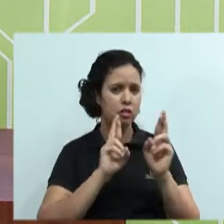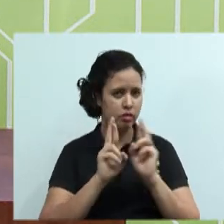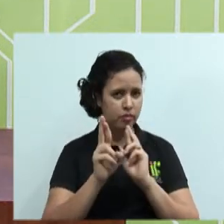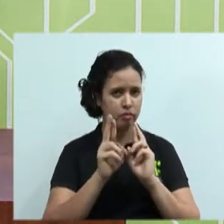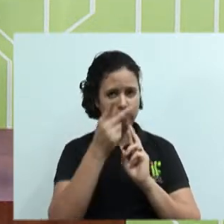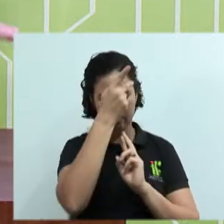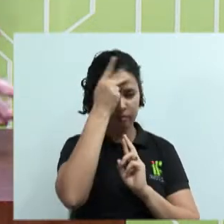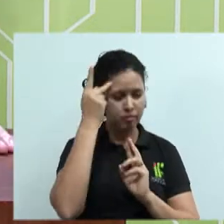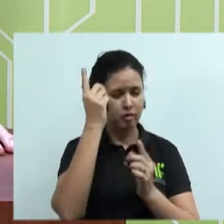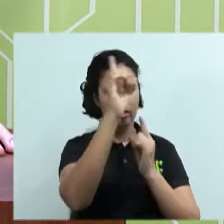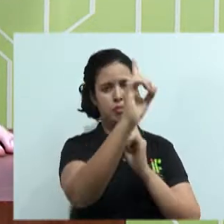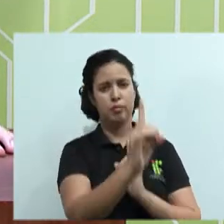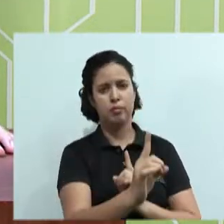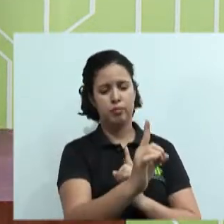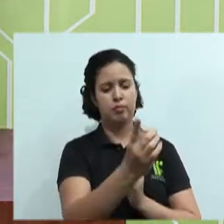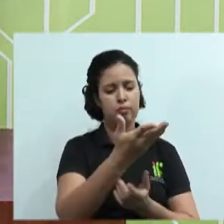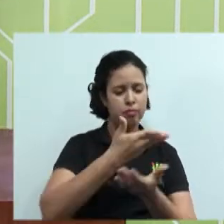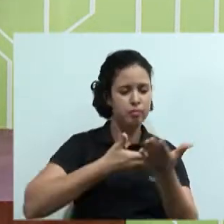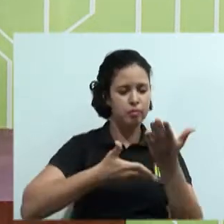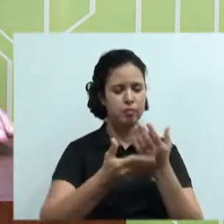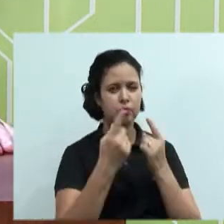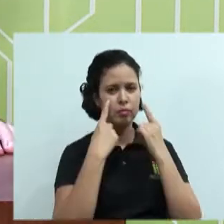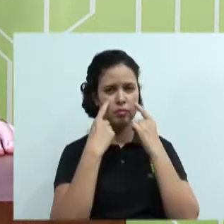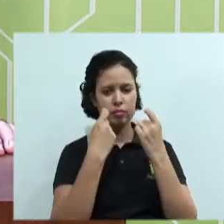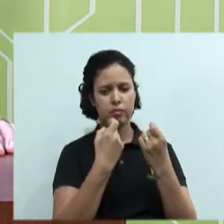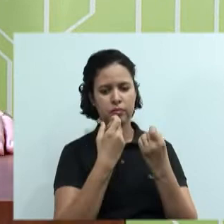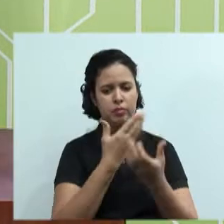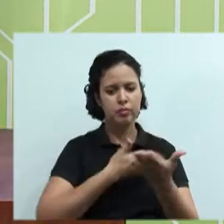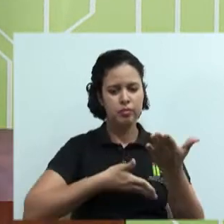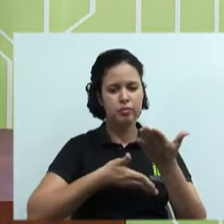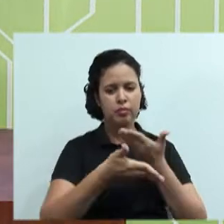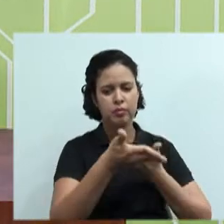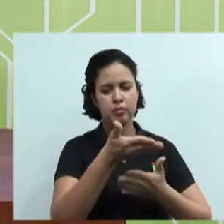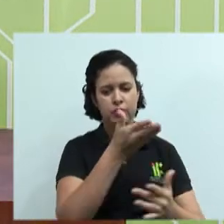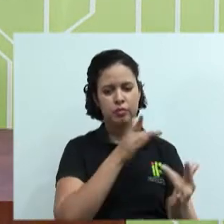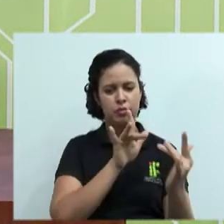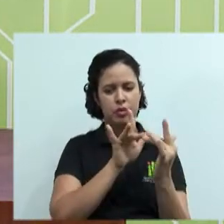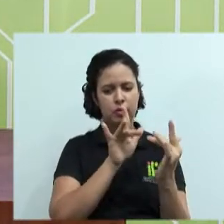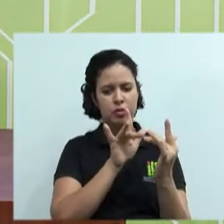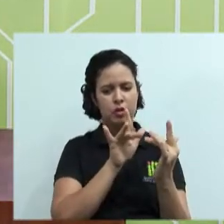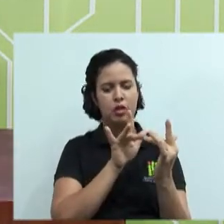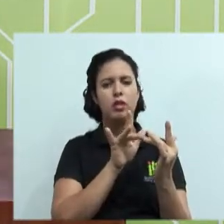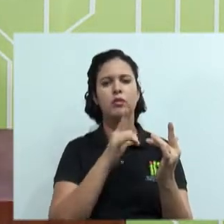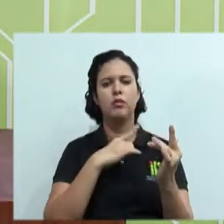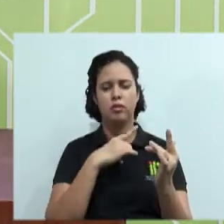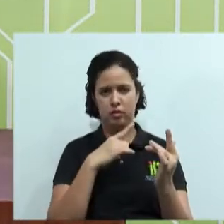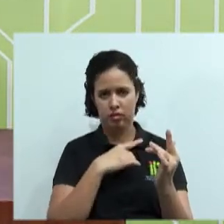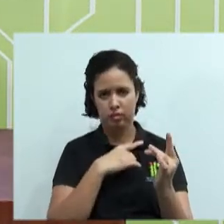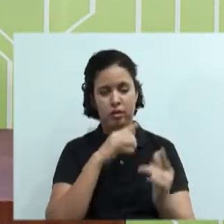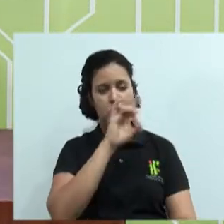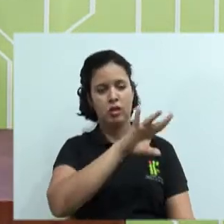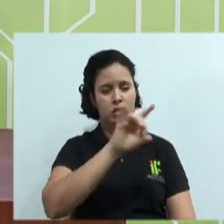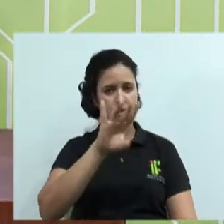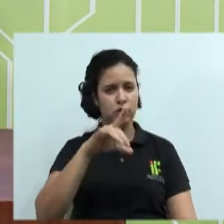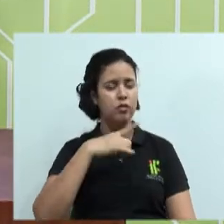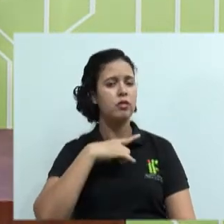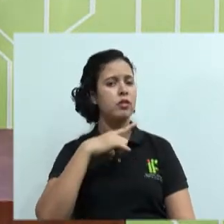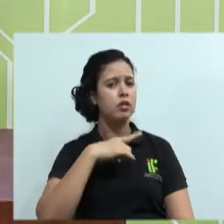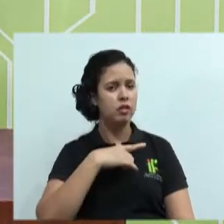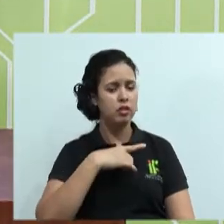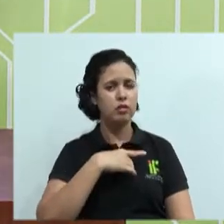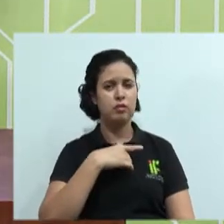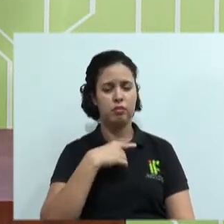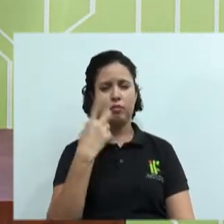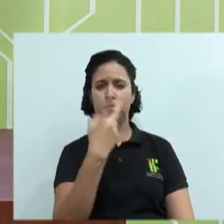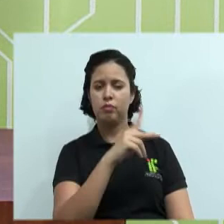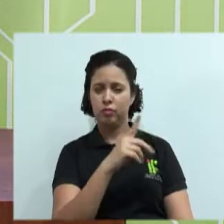estão trocando ali uma forma de interesses. Lembra que a gente viu na primeira aula que cada um tem o seu interesse, mas vocês vão interagir uns com